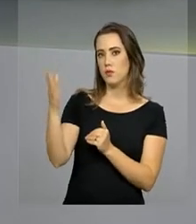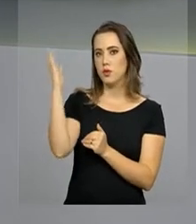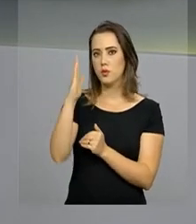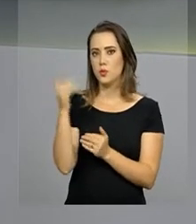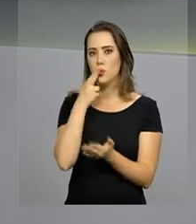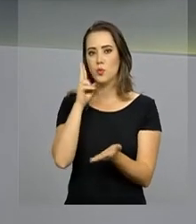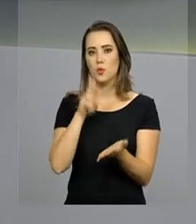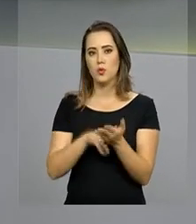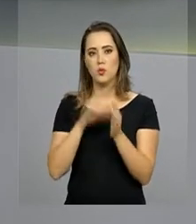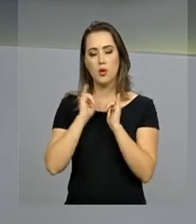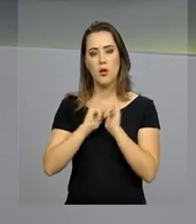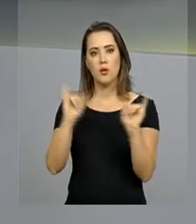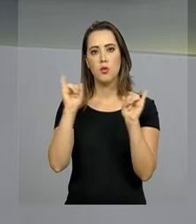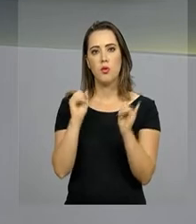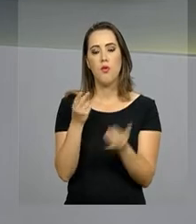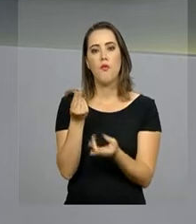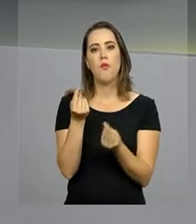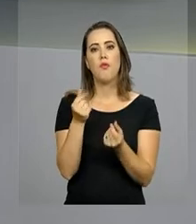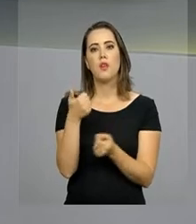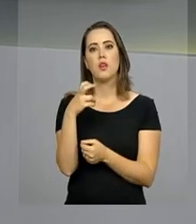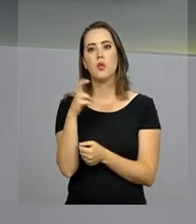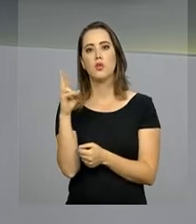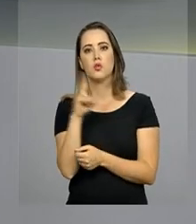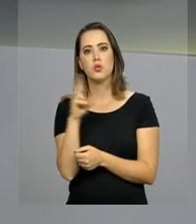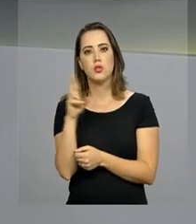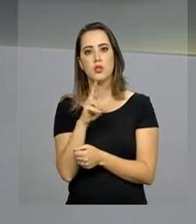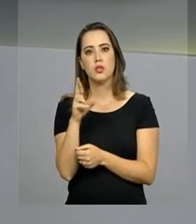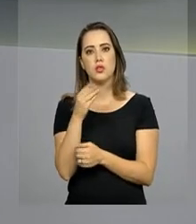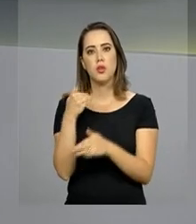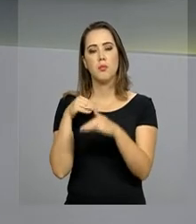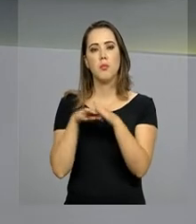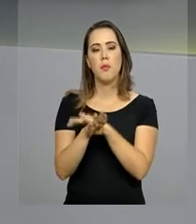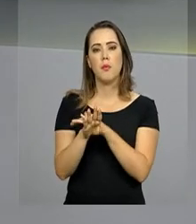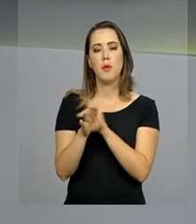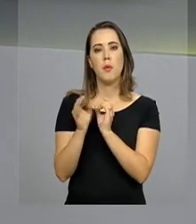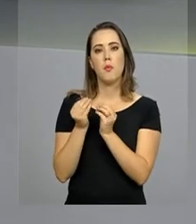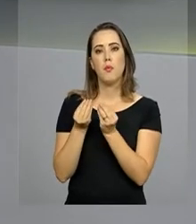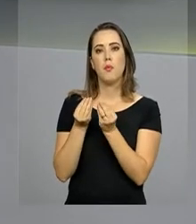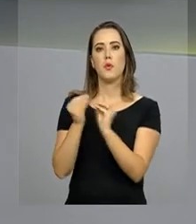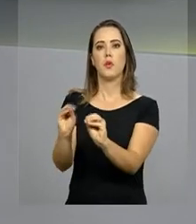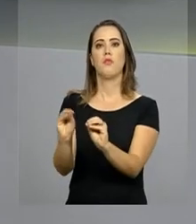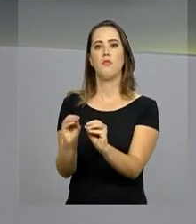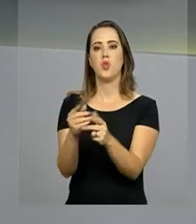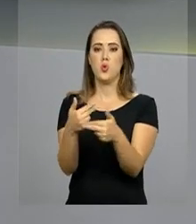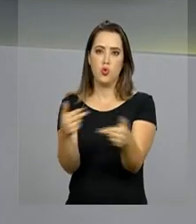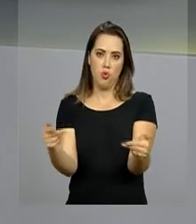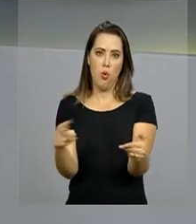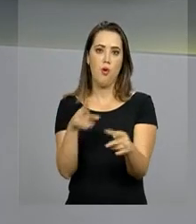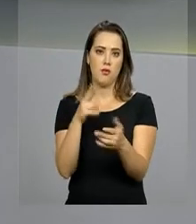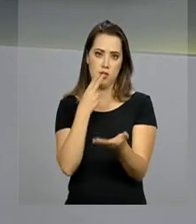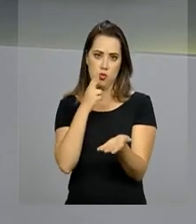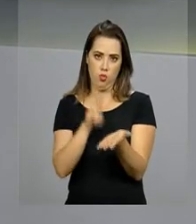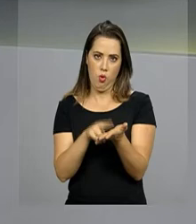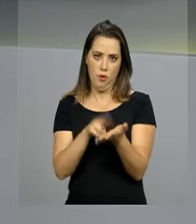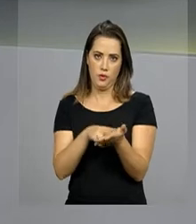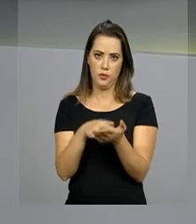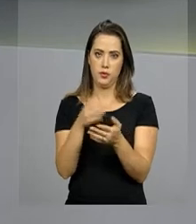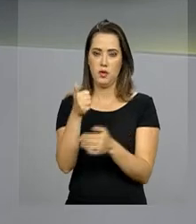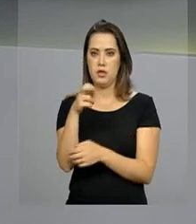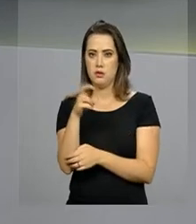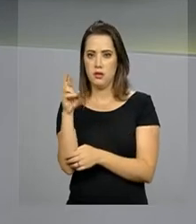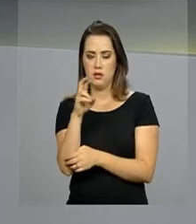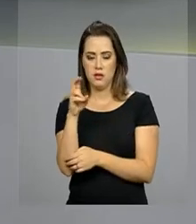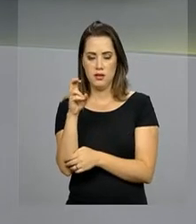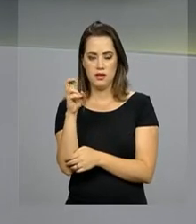Brasil, os Correios anunciaram a cobrança de R$ 15,00 de despacho postal. O valor, abaixo do que é cobrado por